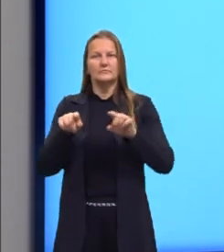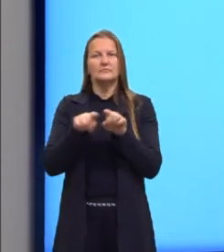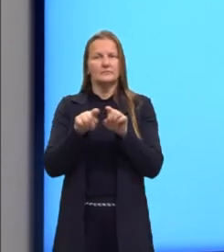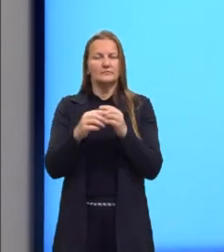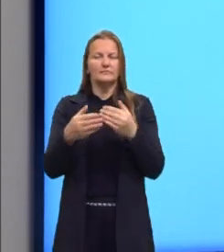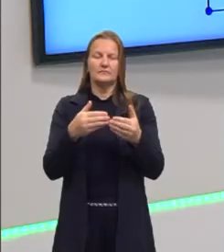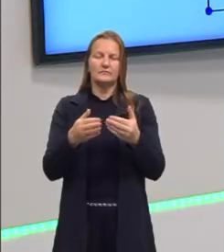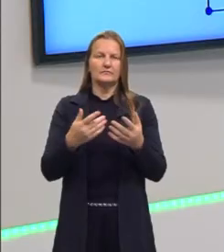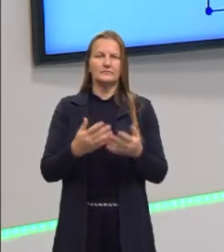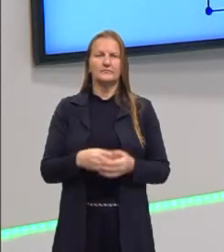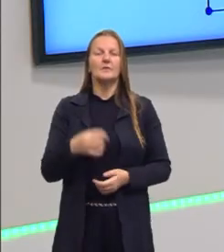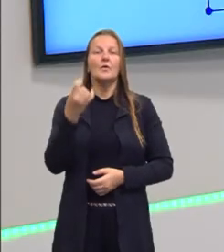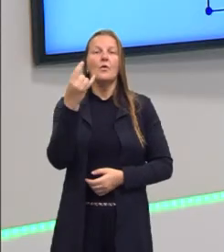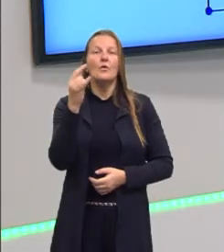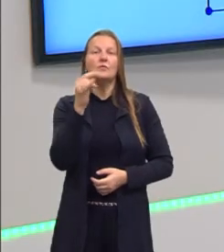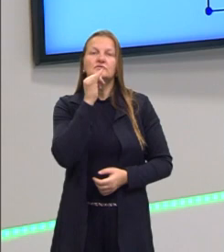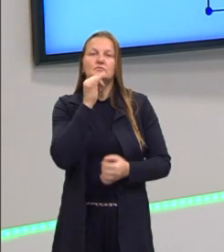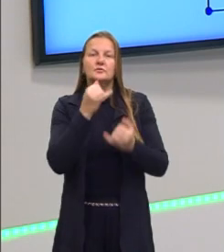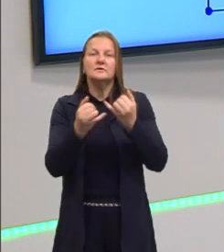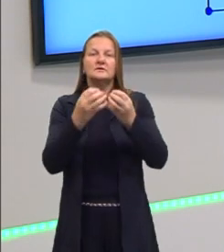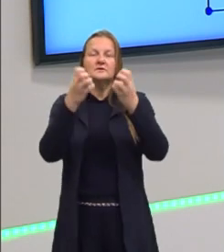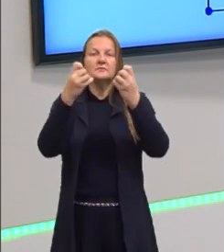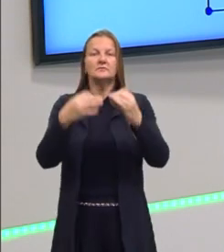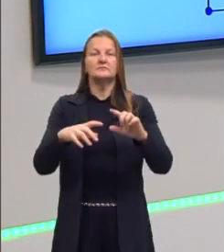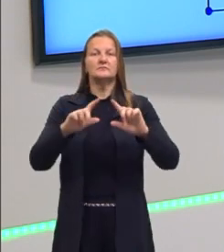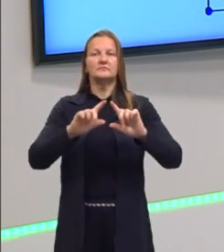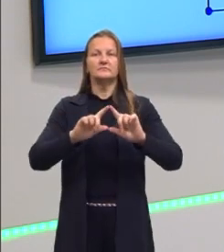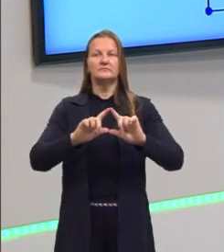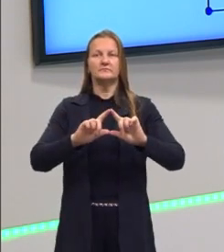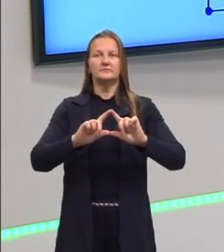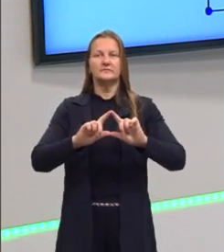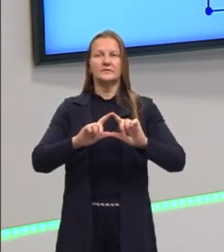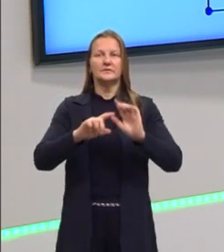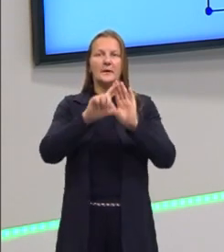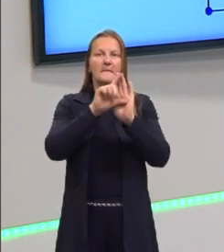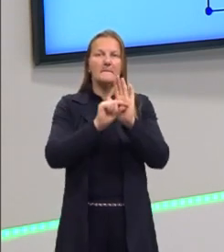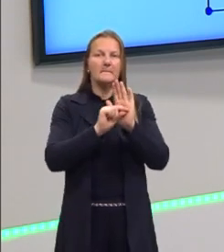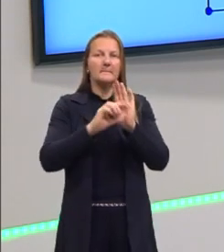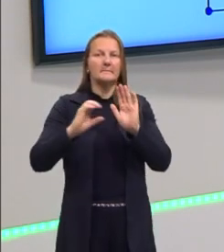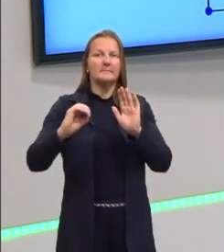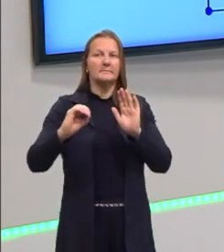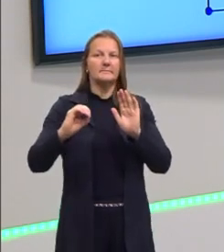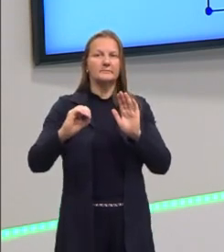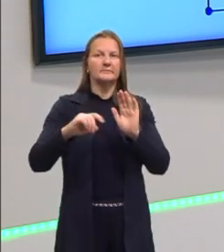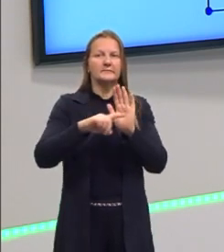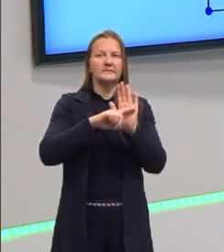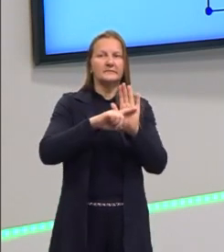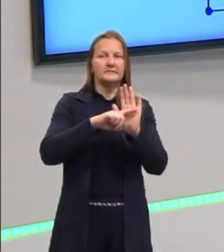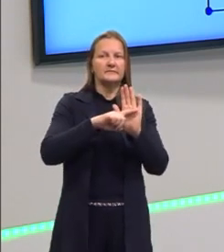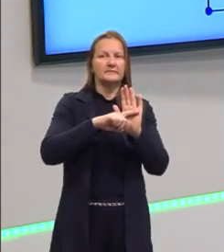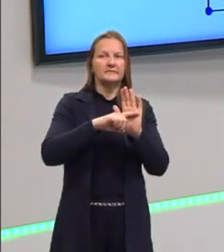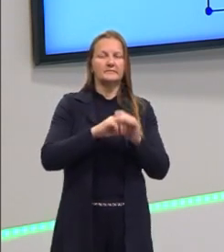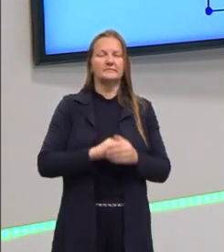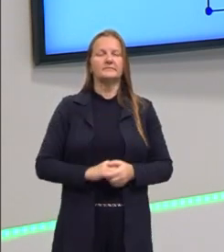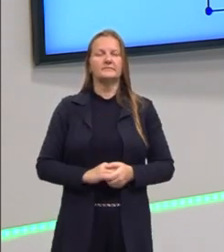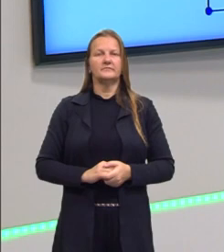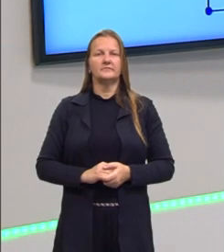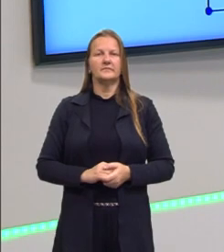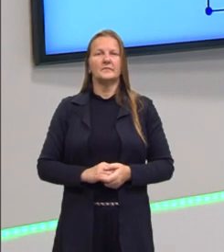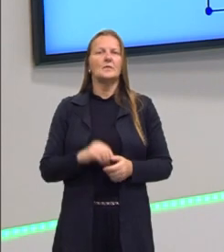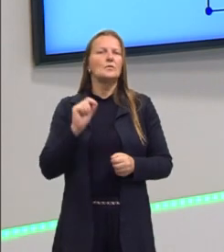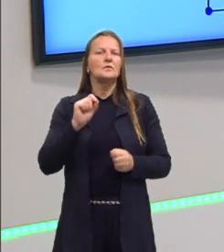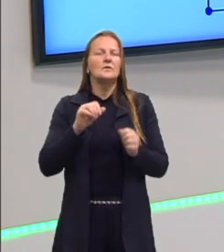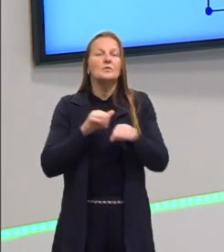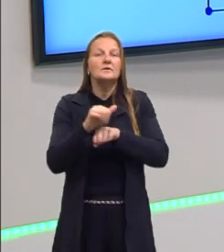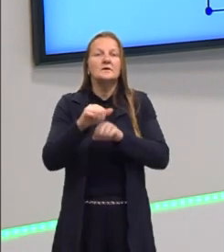O último caso é quando o nosso delta, ele é um número menor do que zero. O delta é negativo. Nesse